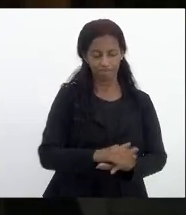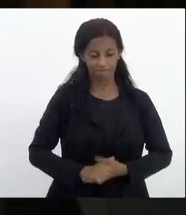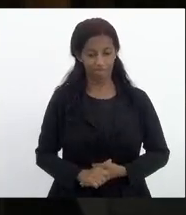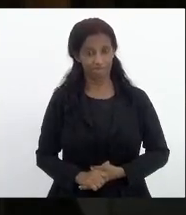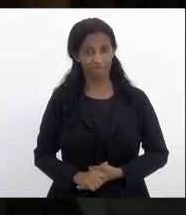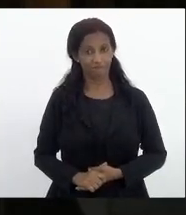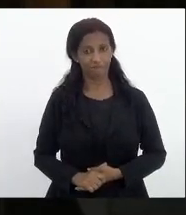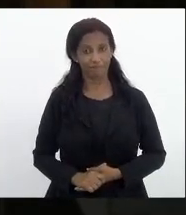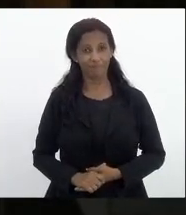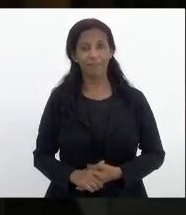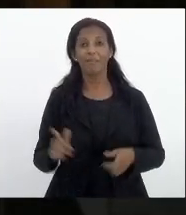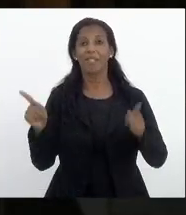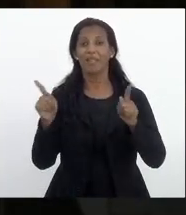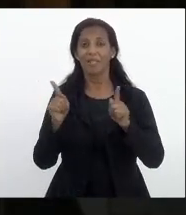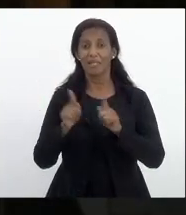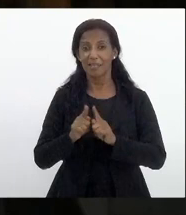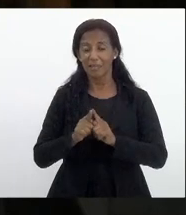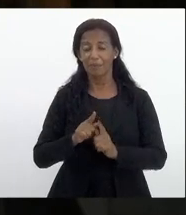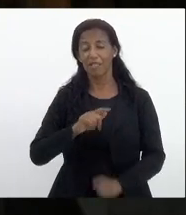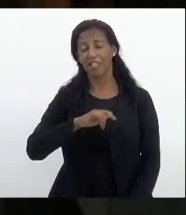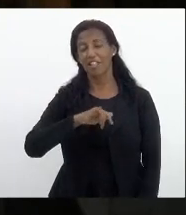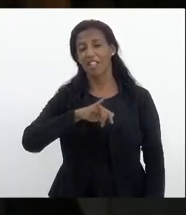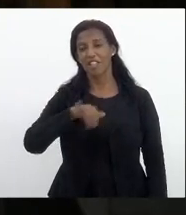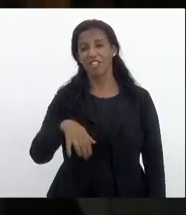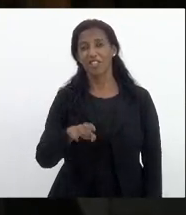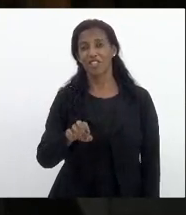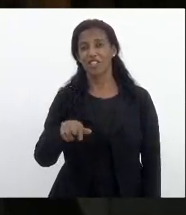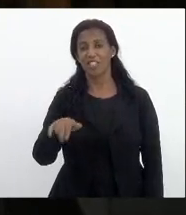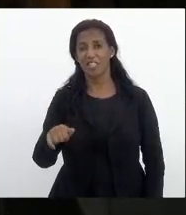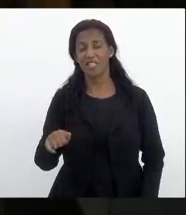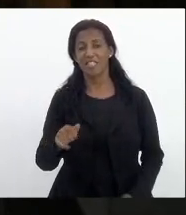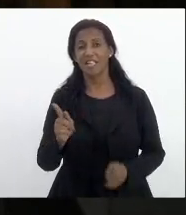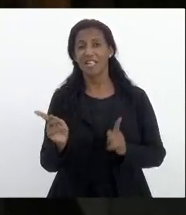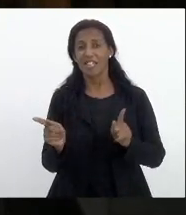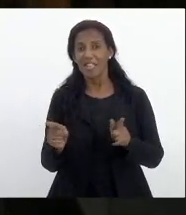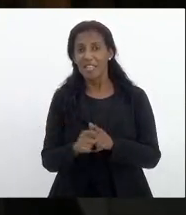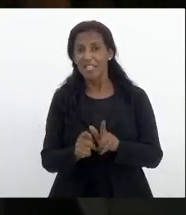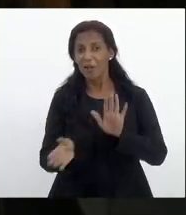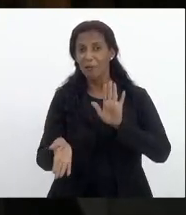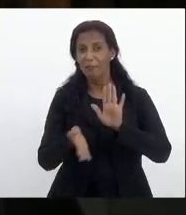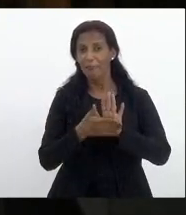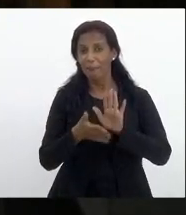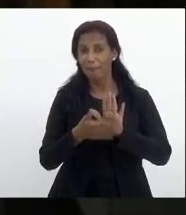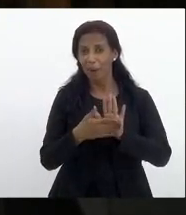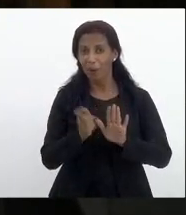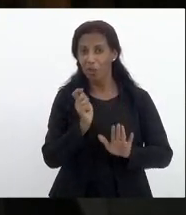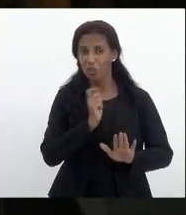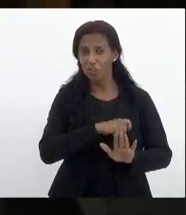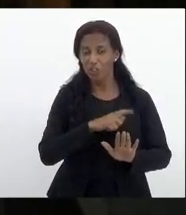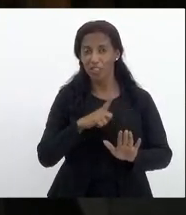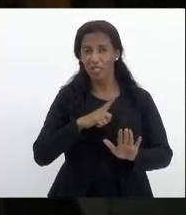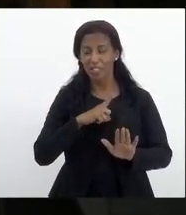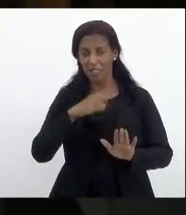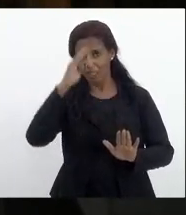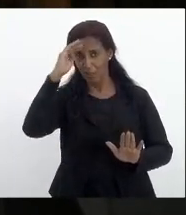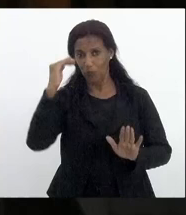identificamos a Gênesis e o pacote que vem de cumprimento do